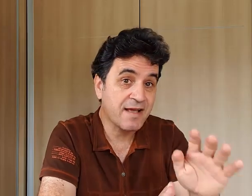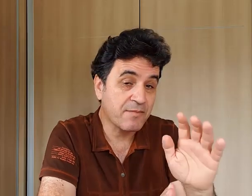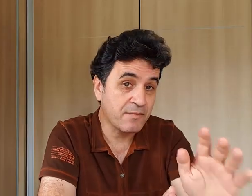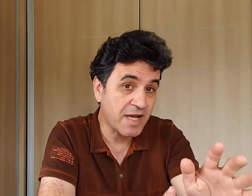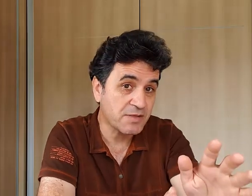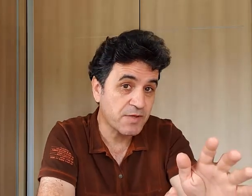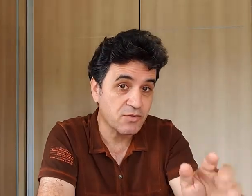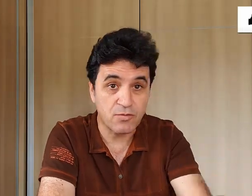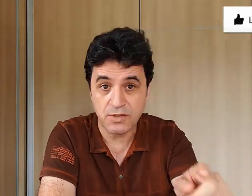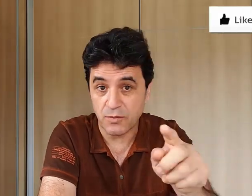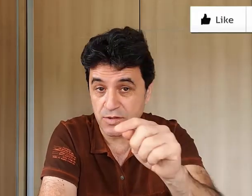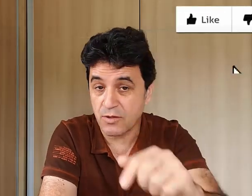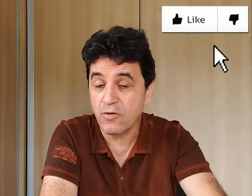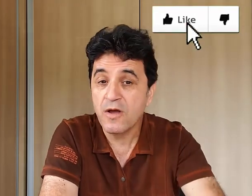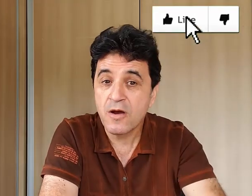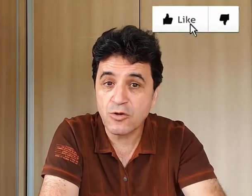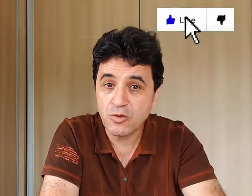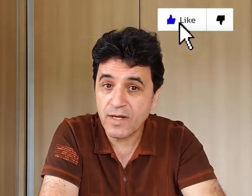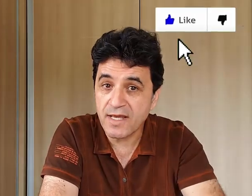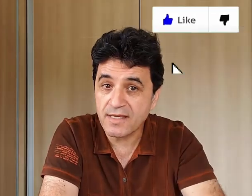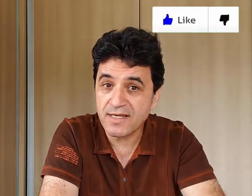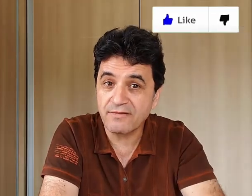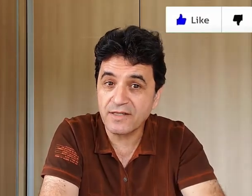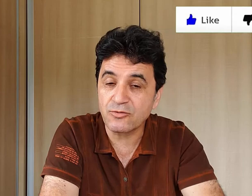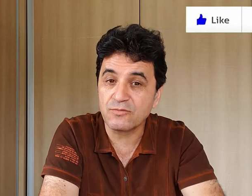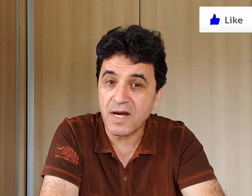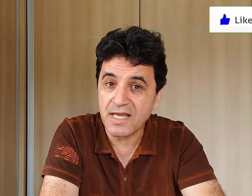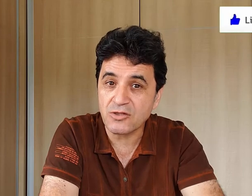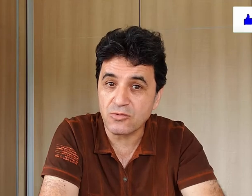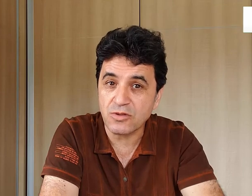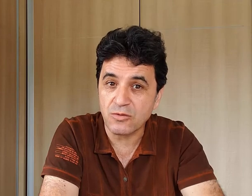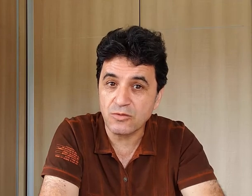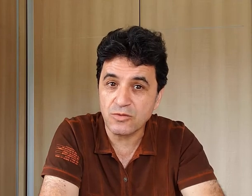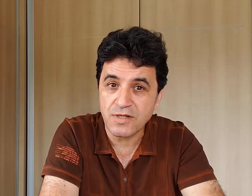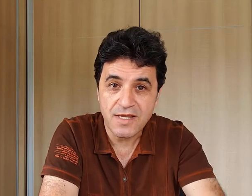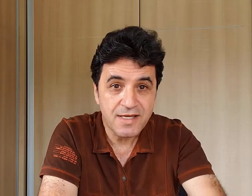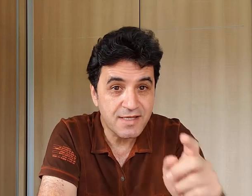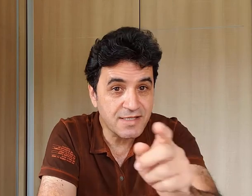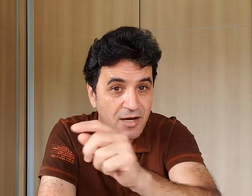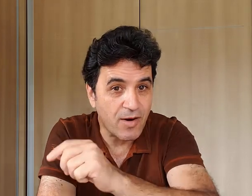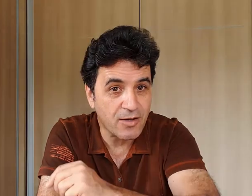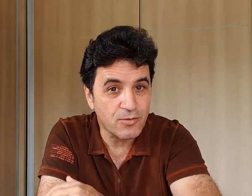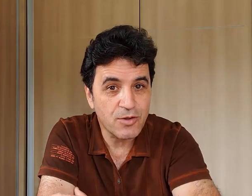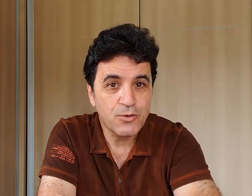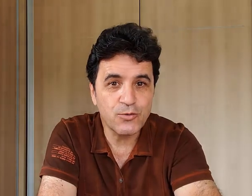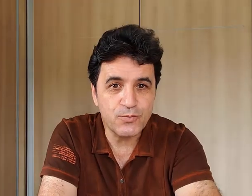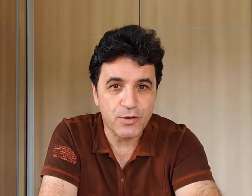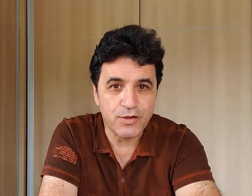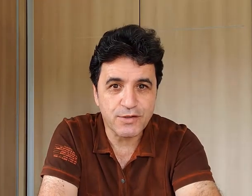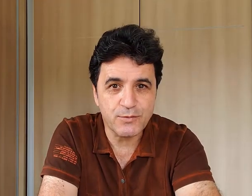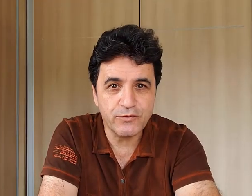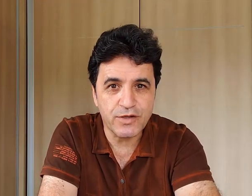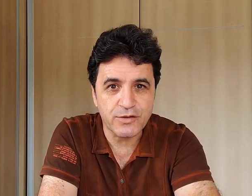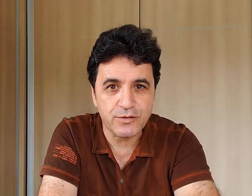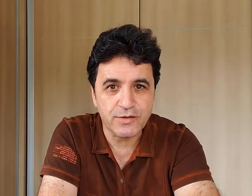alcançar mais pessoas. Pois eu continuarei aqui gravando mais conteúdos e te aguardo num próximo vídeo.